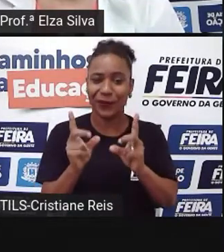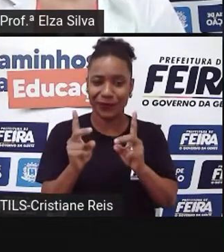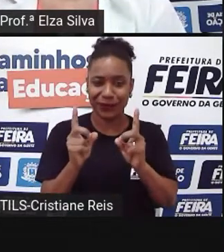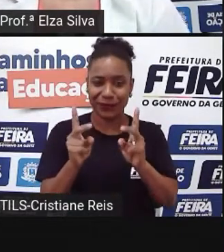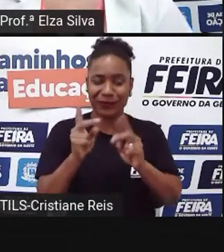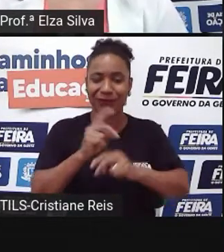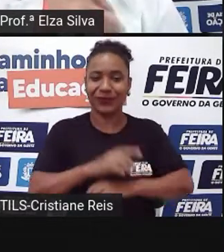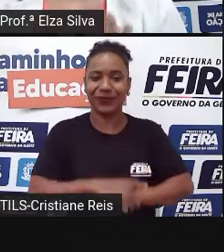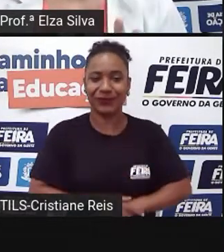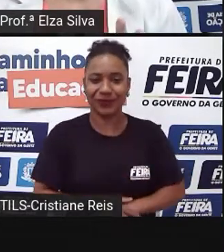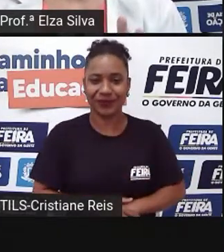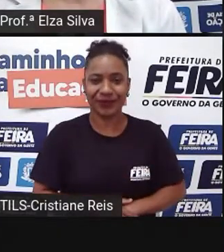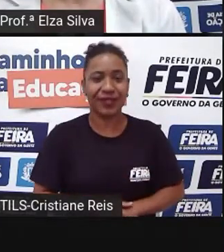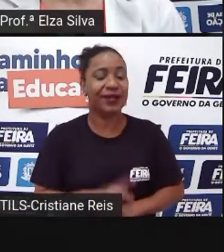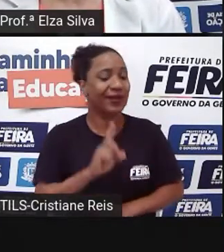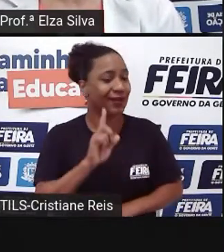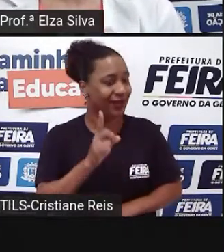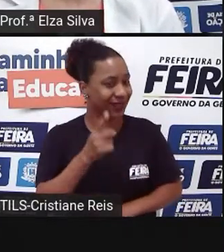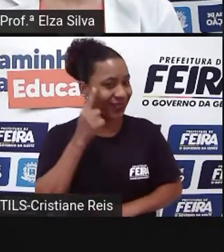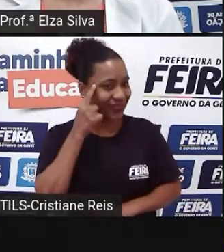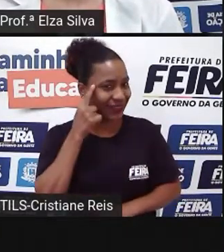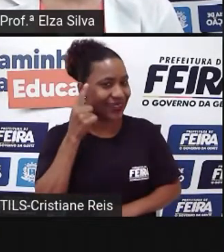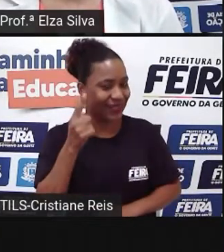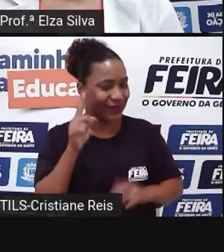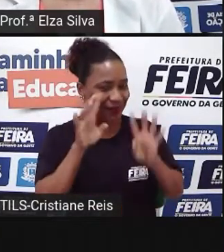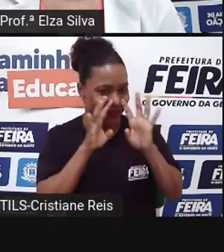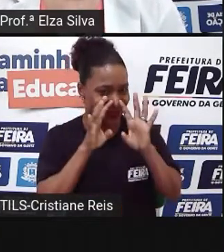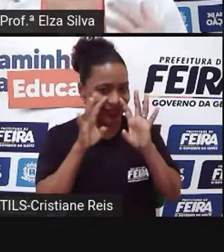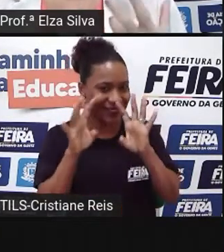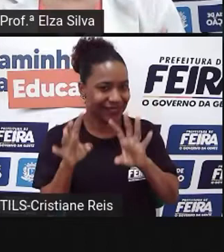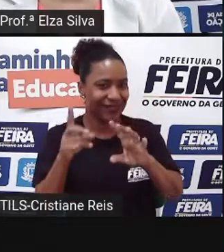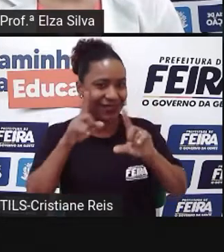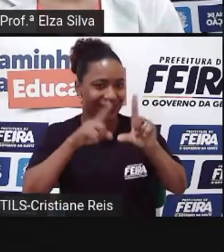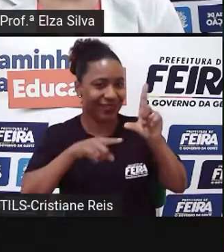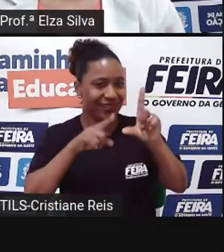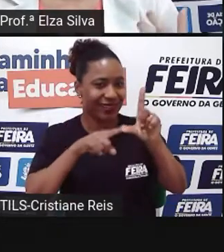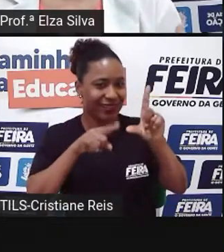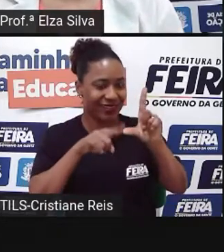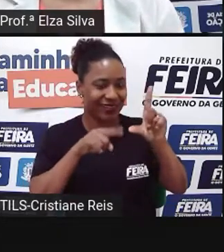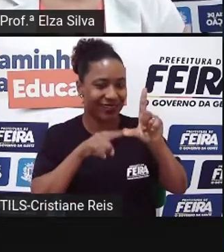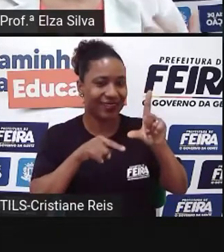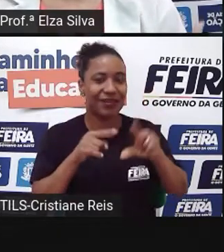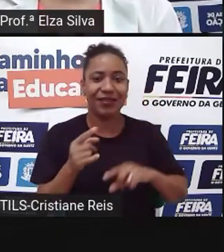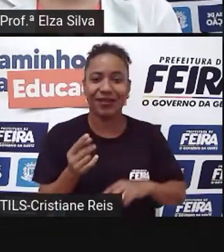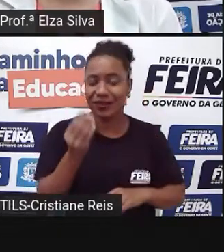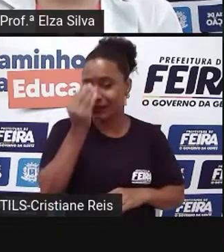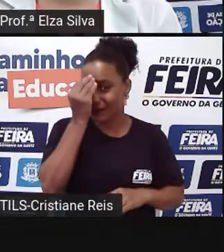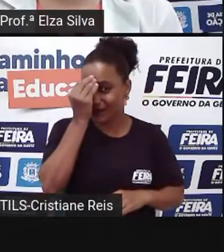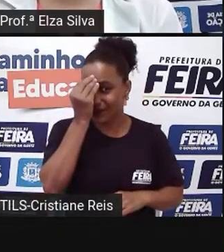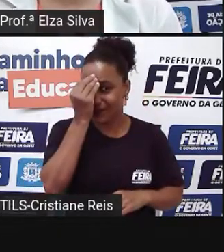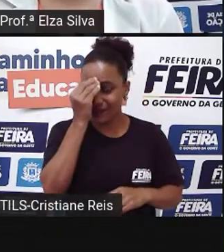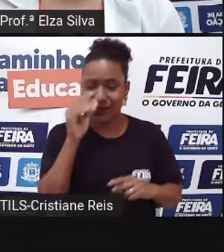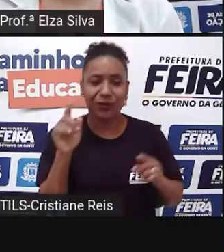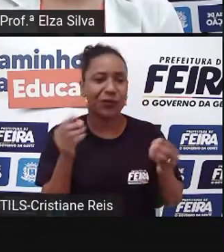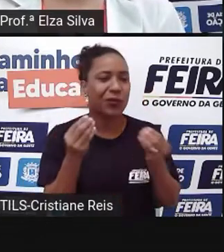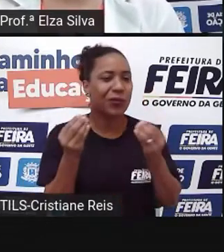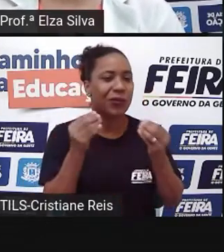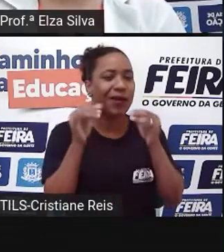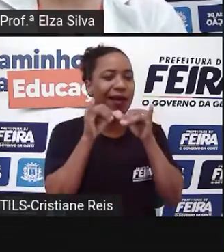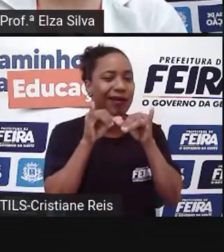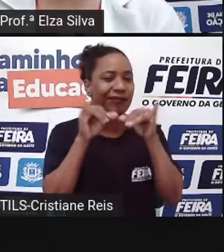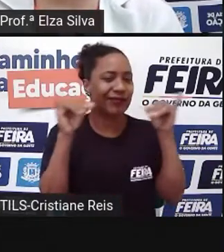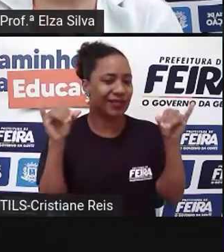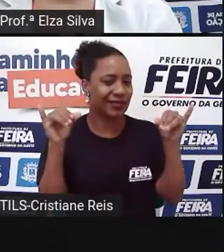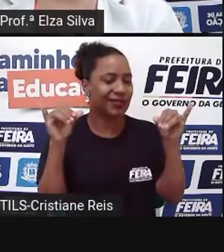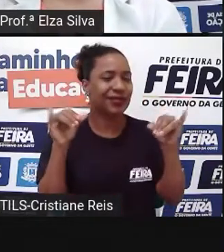se ligarem na música, na letra E tentarem extrair que mensagem legal, que mensagem